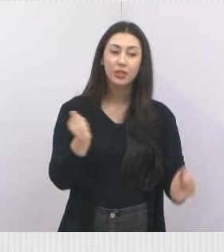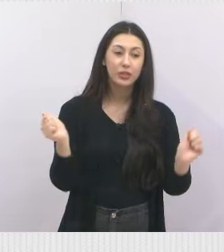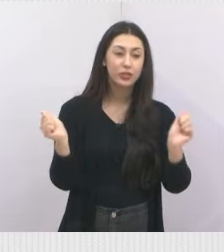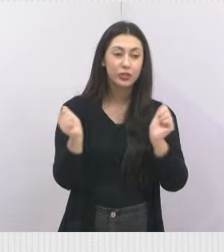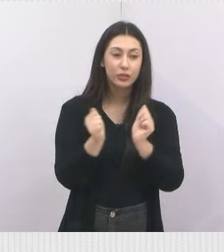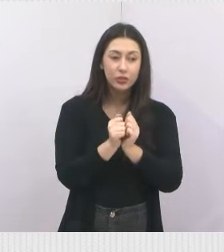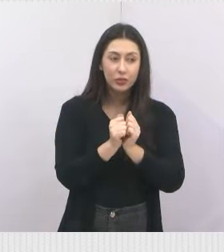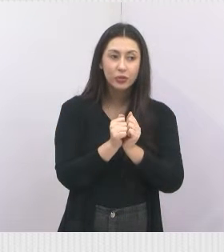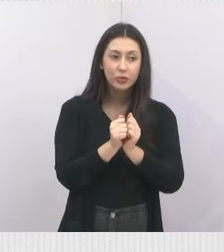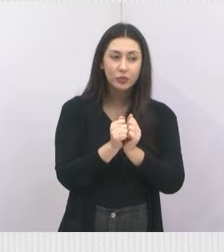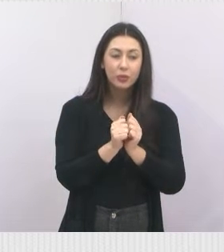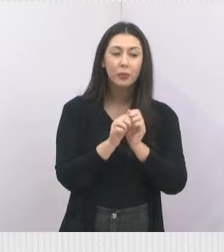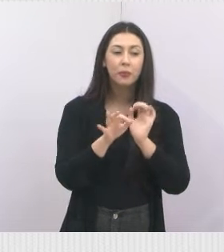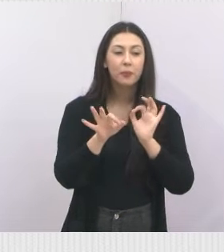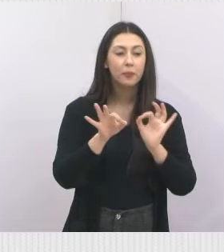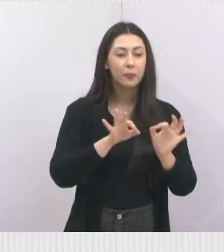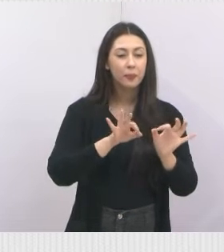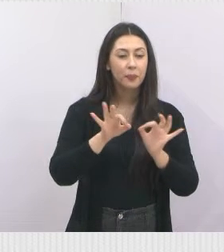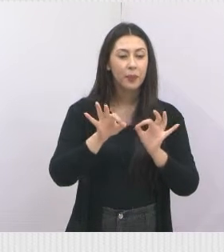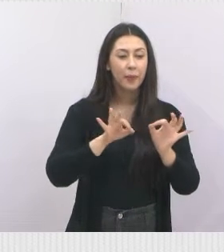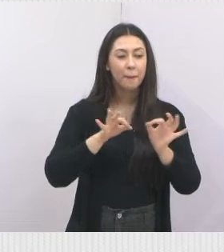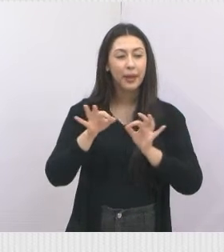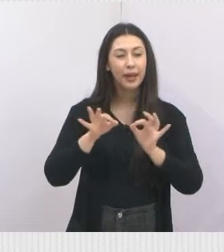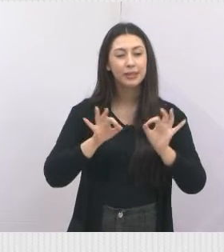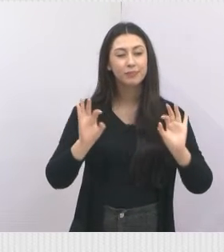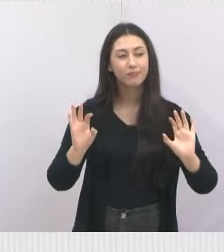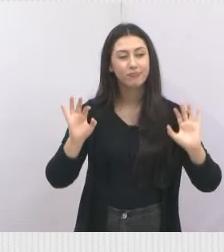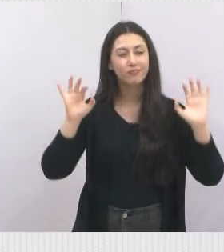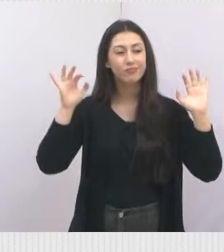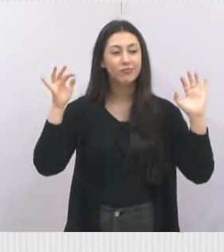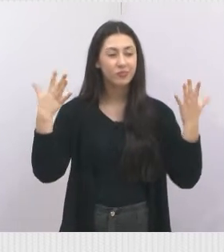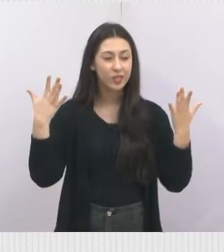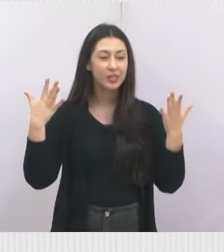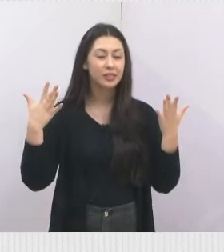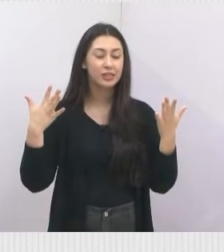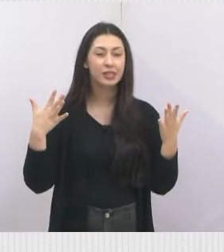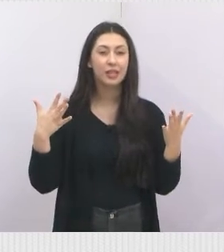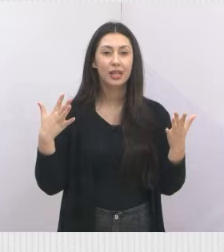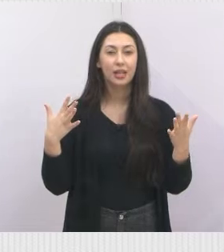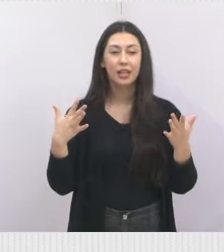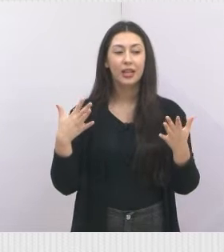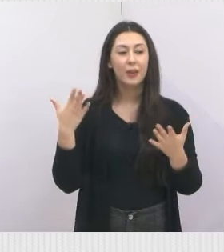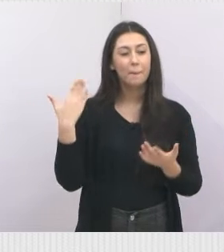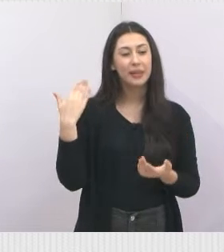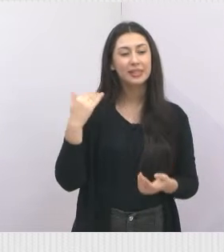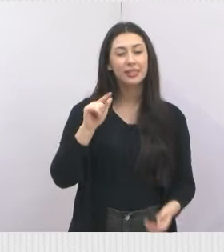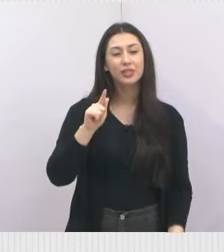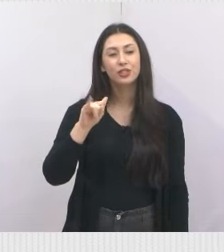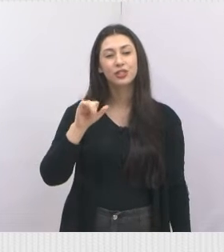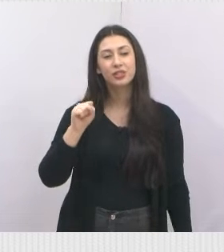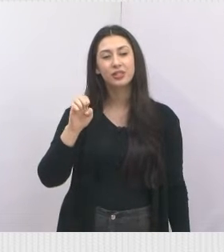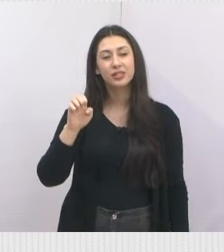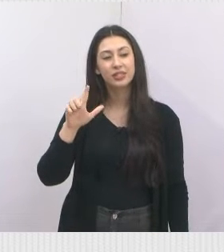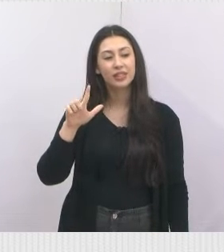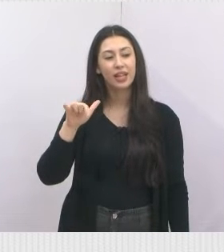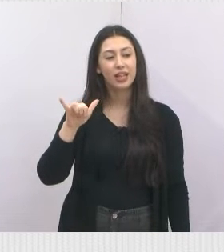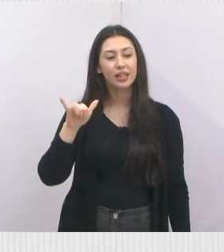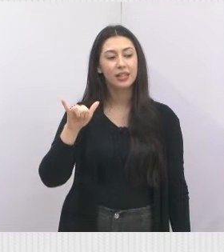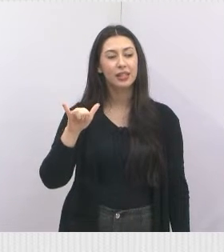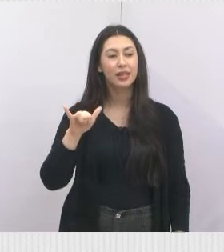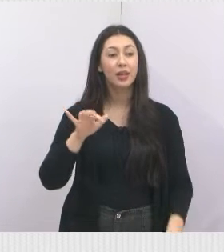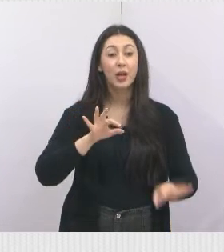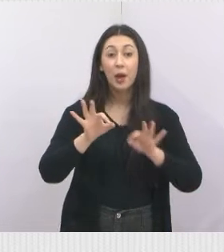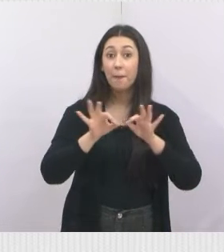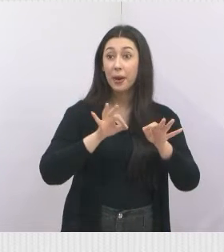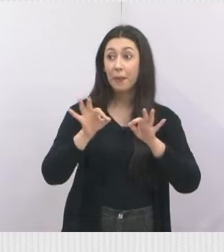nutrido em preparação à festa de São João Maria Vianney, ao qual a Gisele também é a compositora do